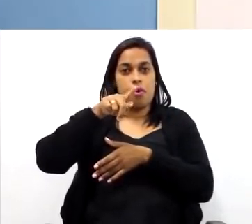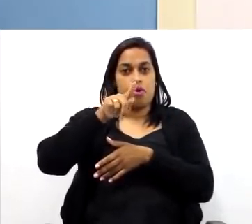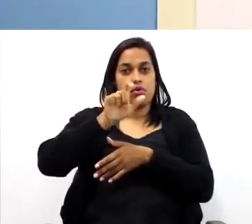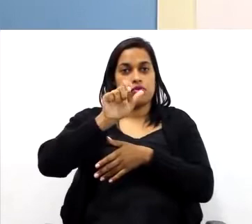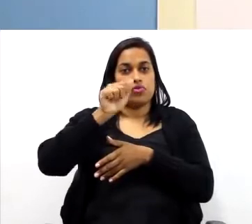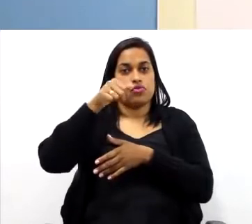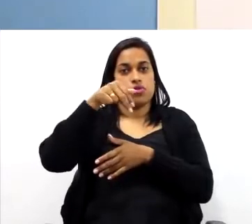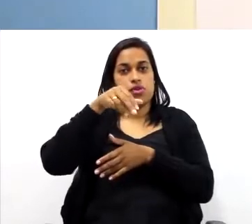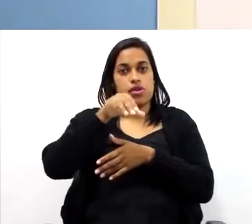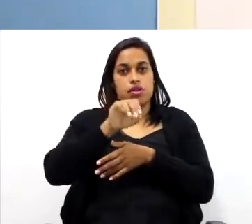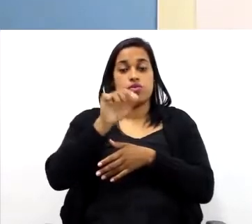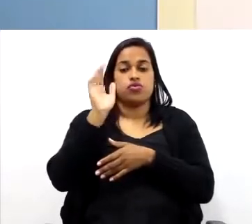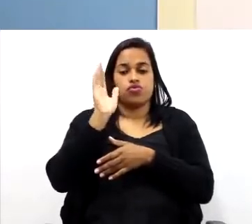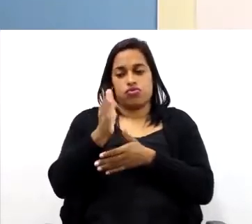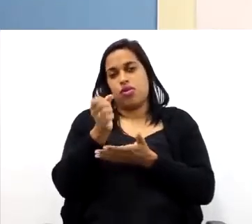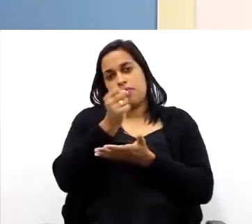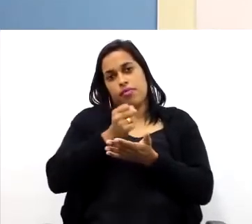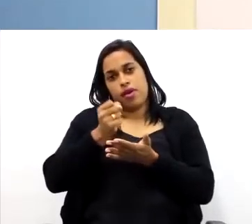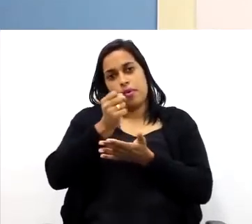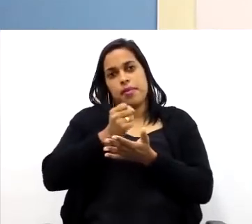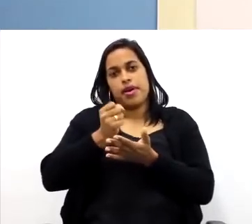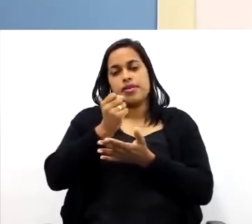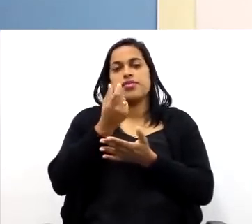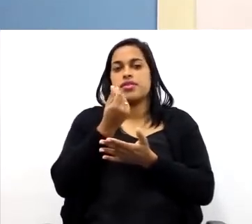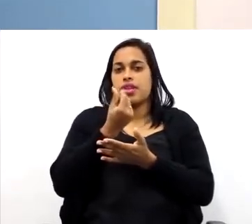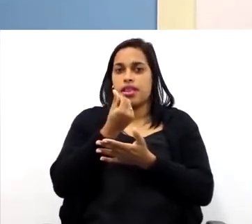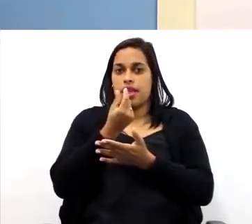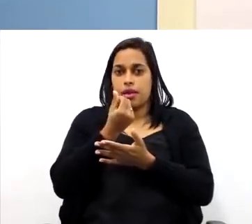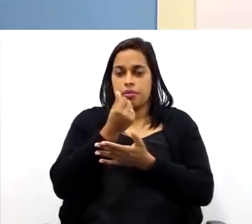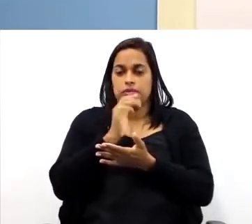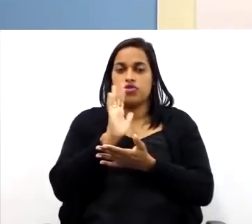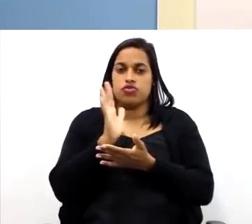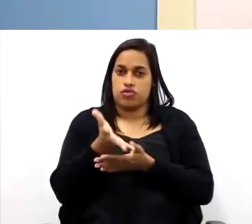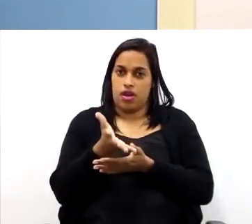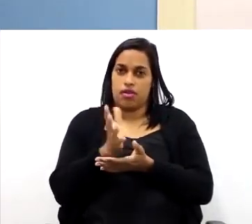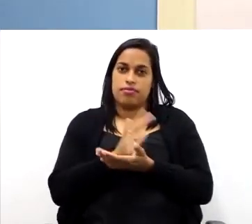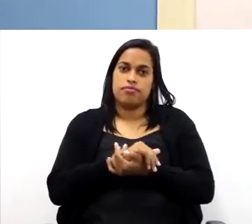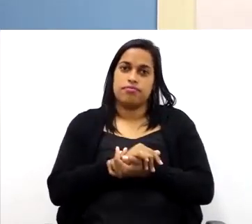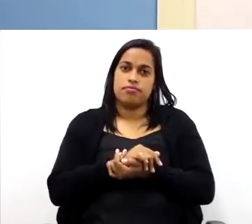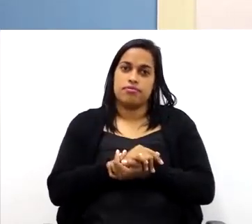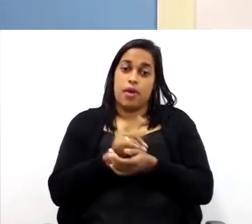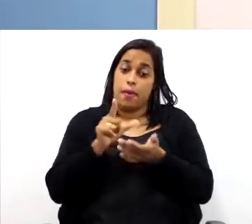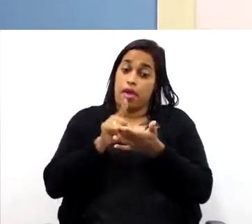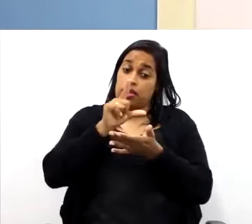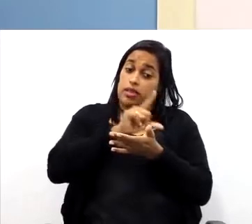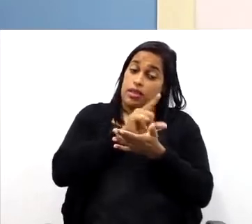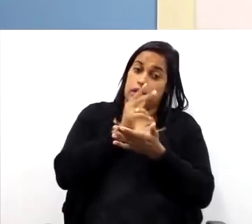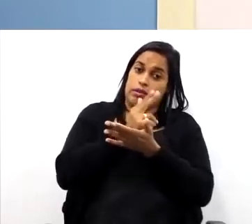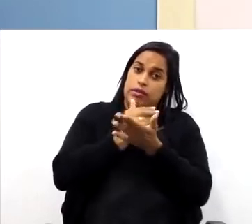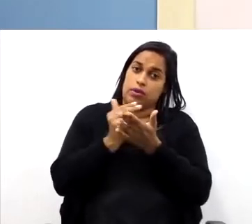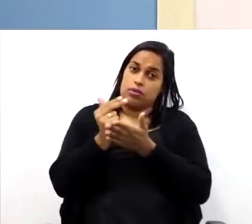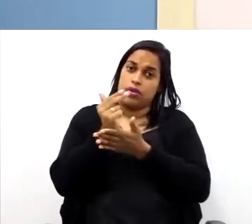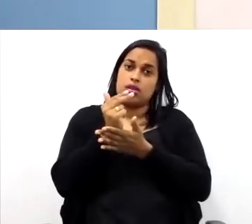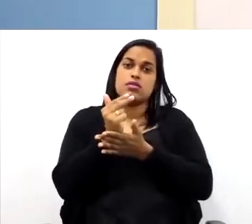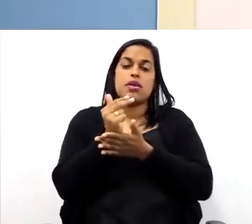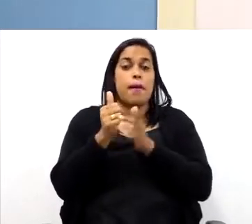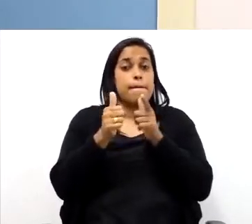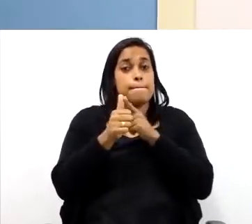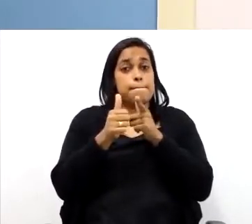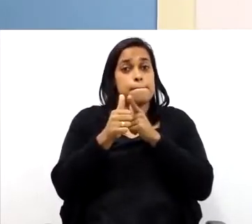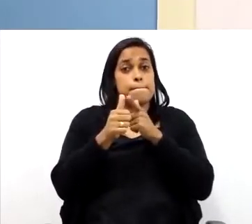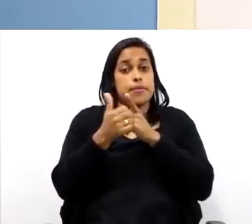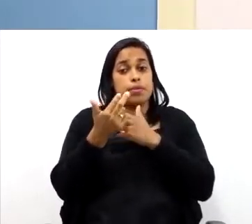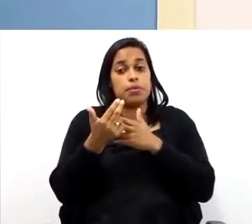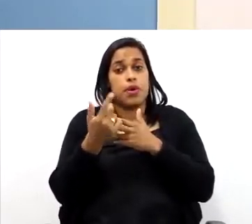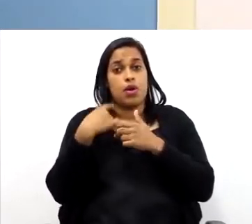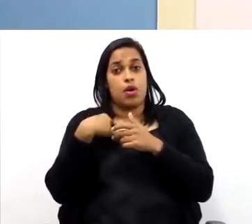fiz uma base aqui, toda em lápis, para já adiantar um pouco o desenho. E aí a primeira coisa que eu fiz